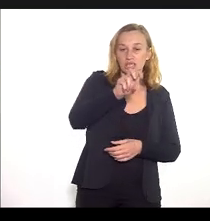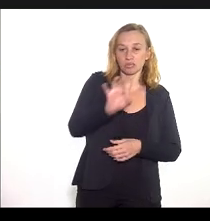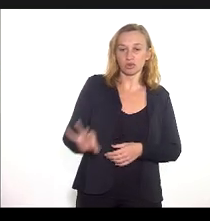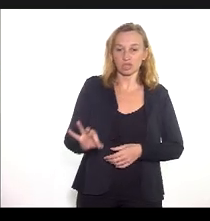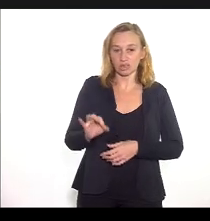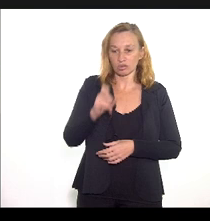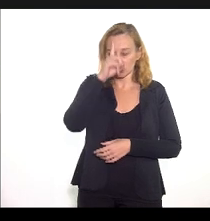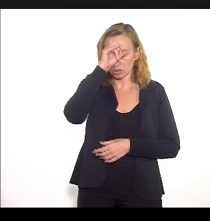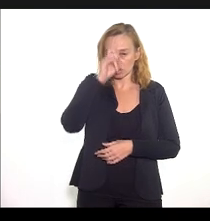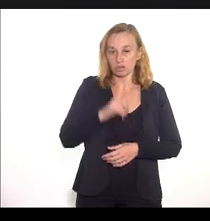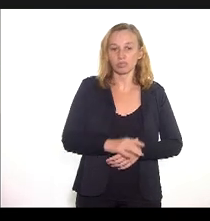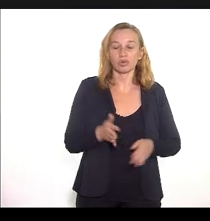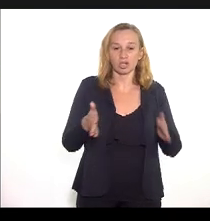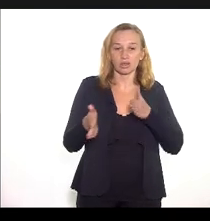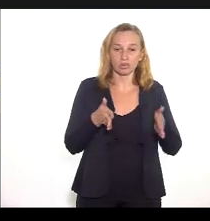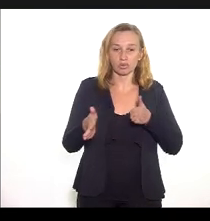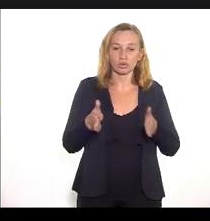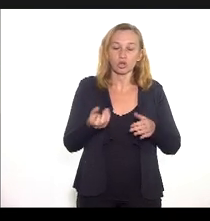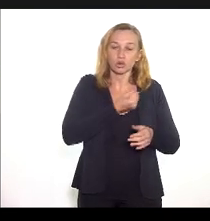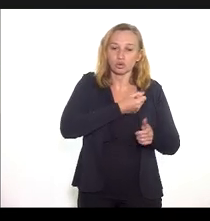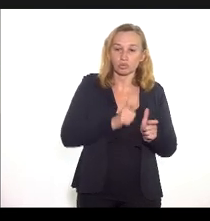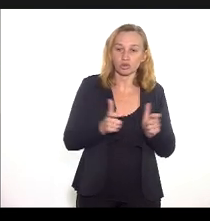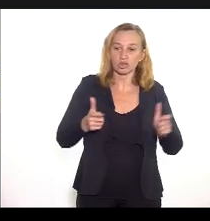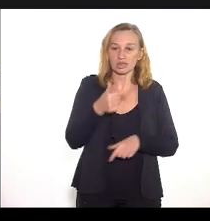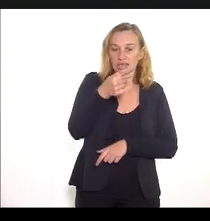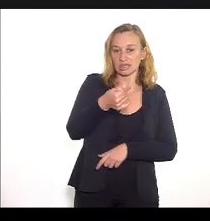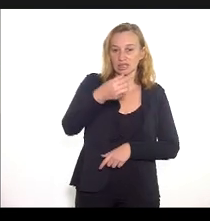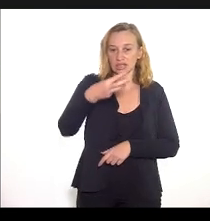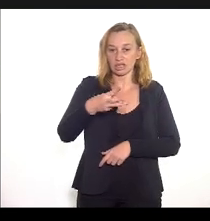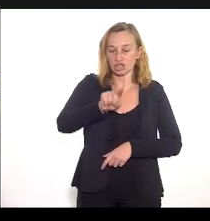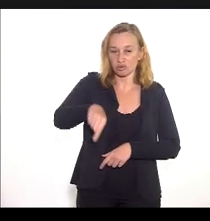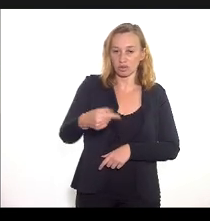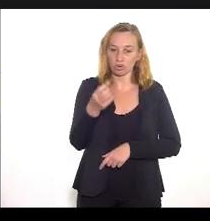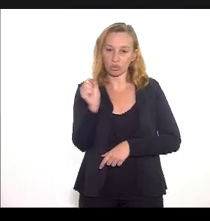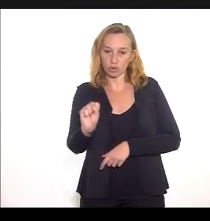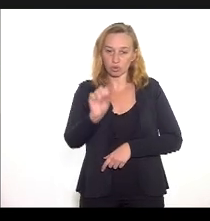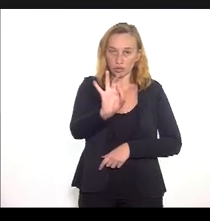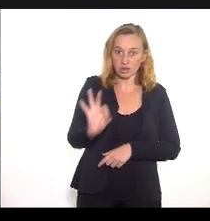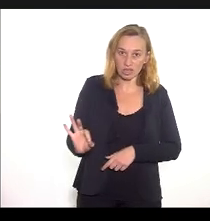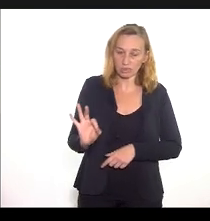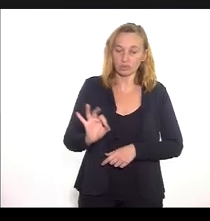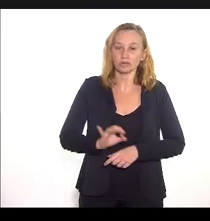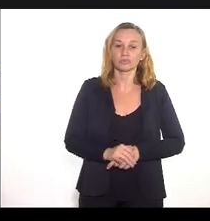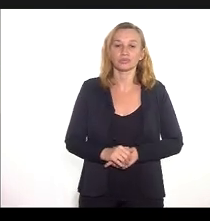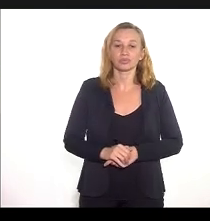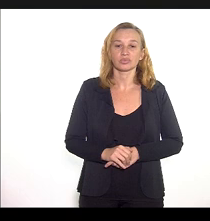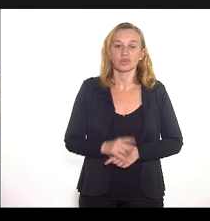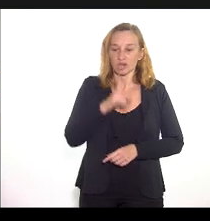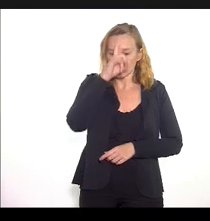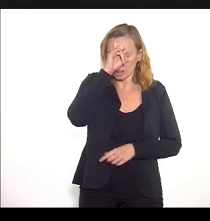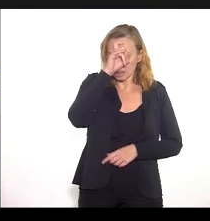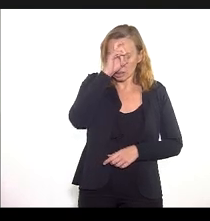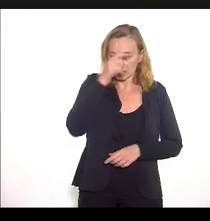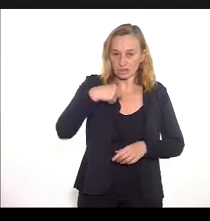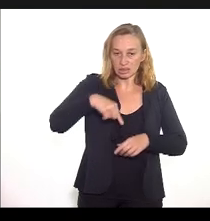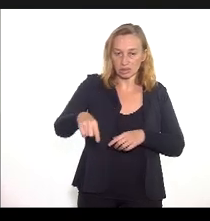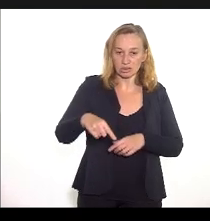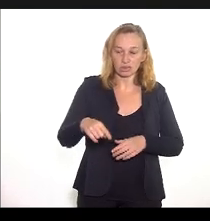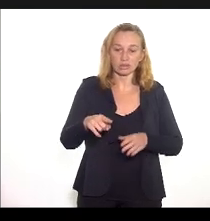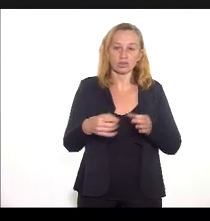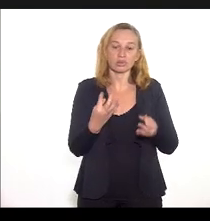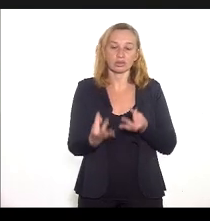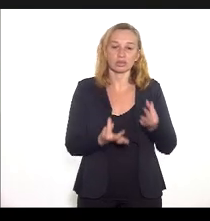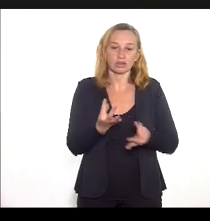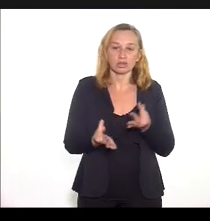período. Se registrou aumento de 73,8% nas internações nas para tratamentos de